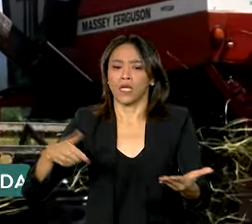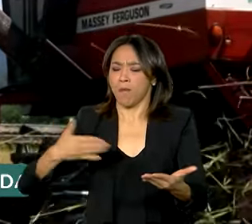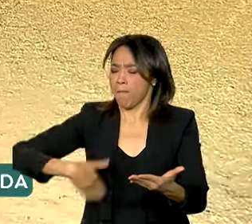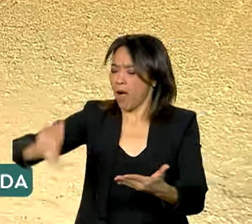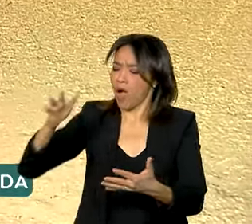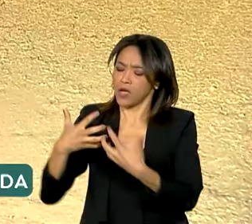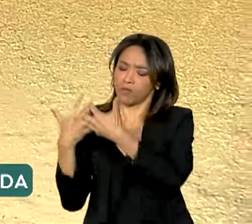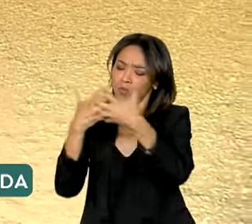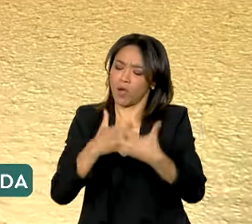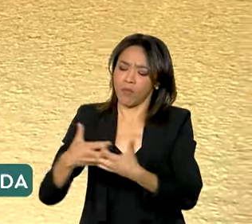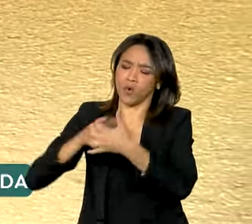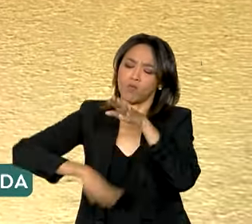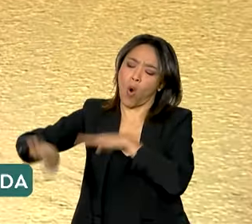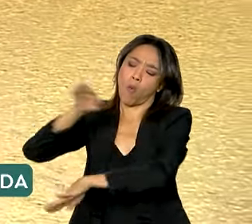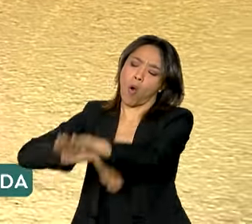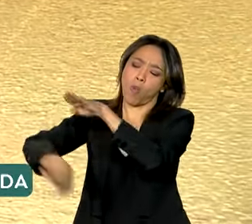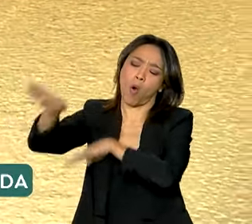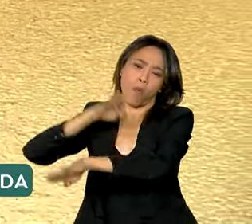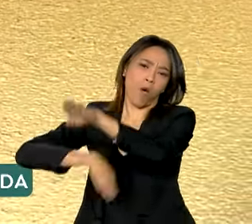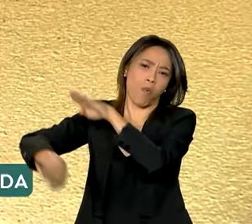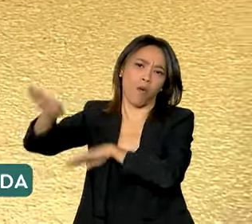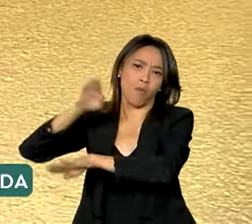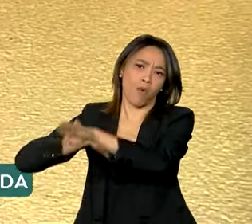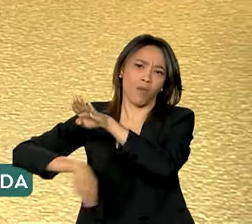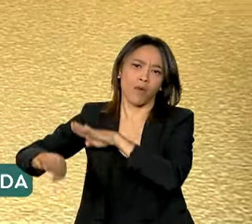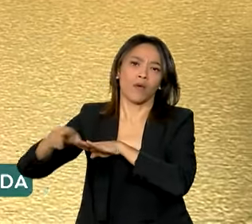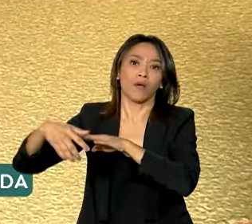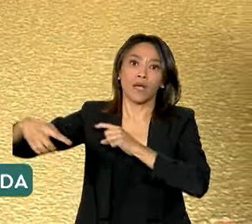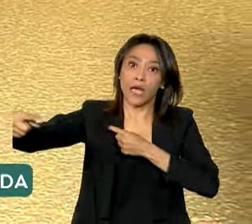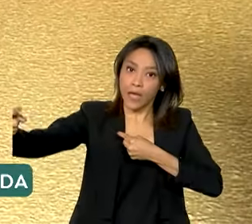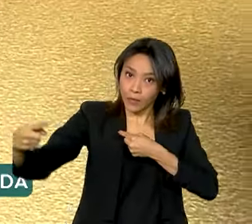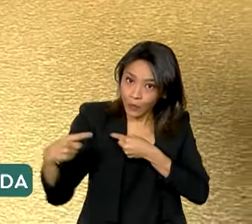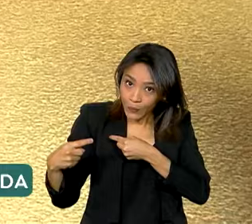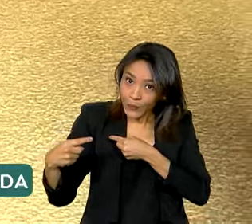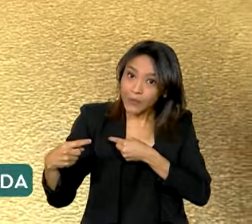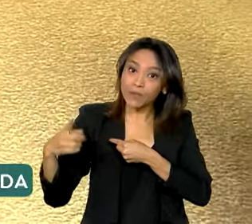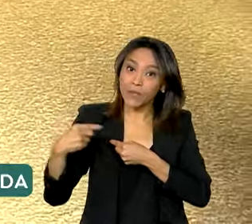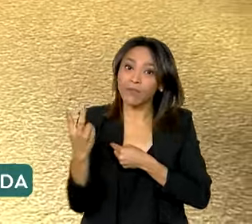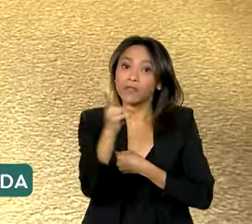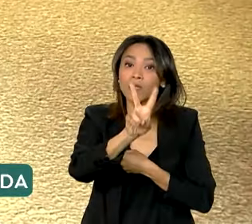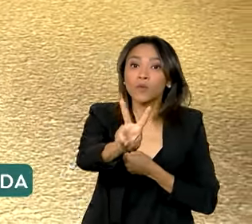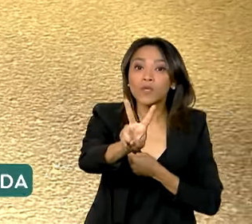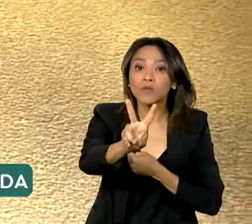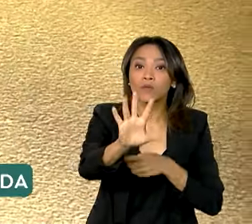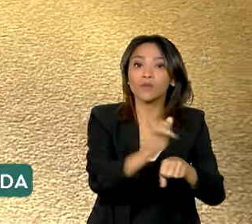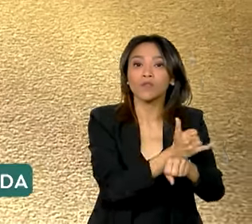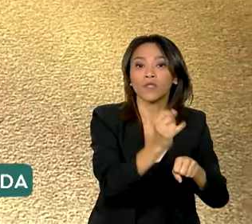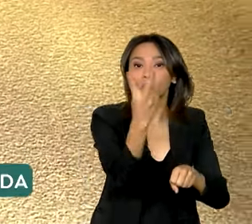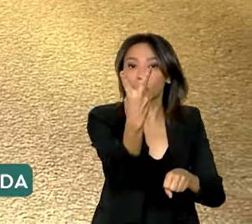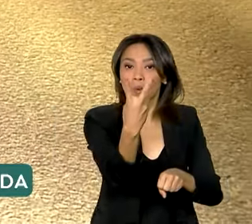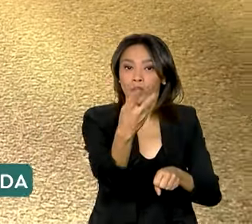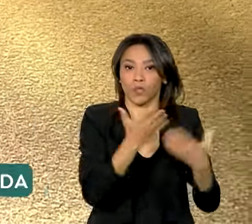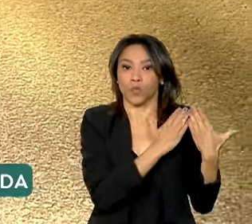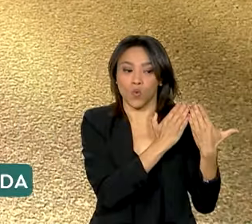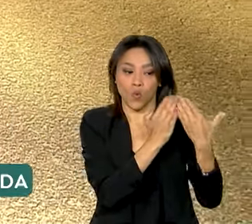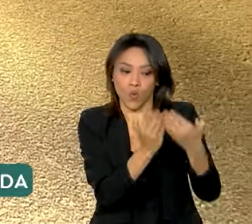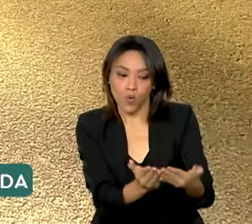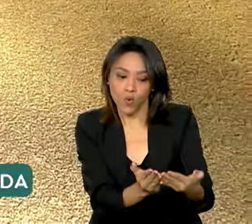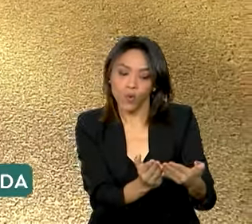em trechos mais curtos, né? Quando você faz a multimodalidade, a gente consegue atingir